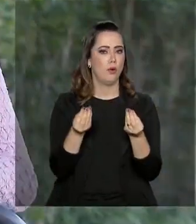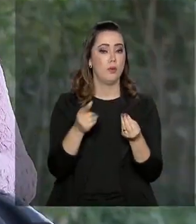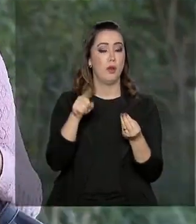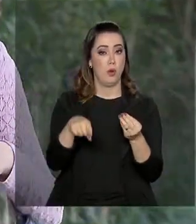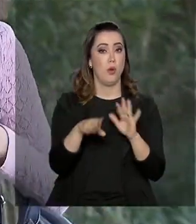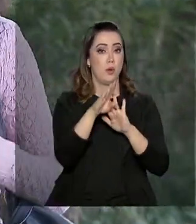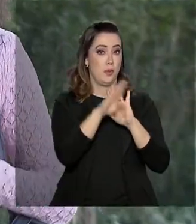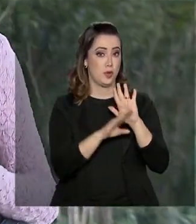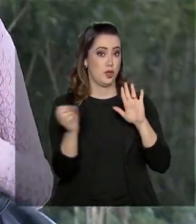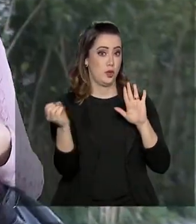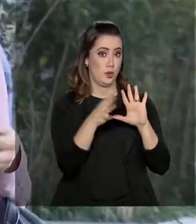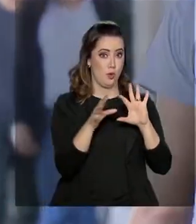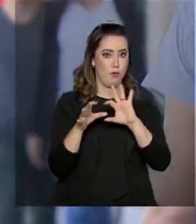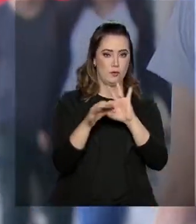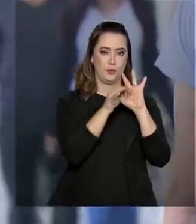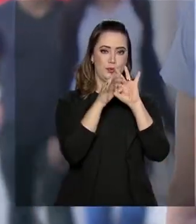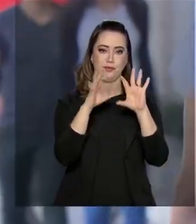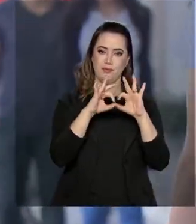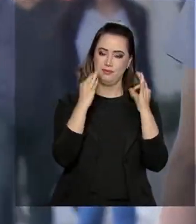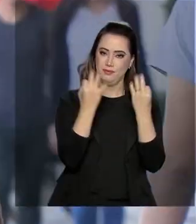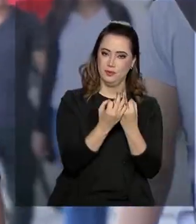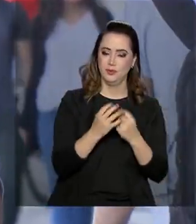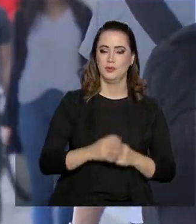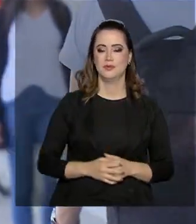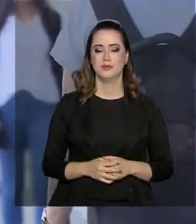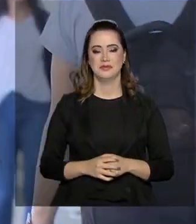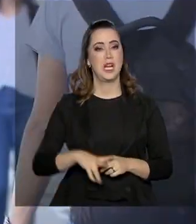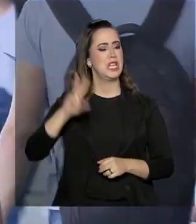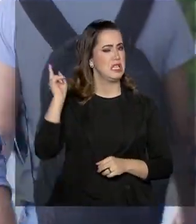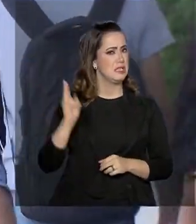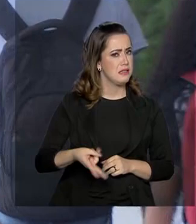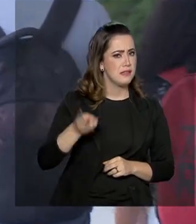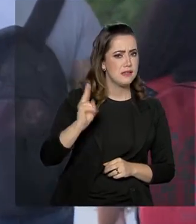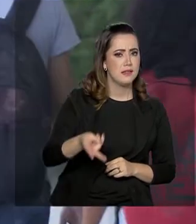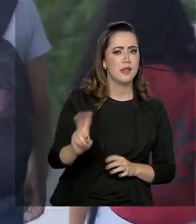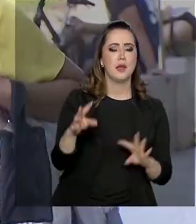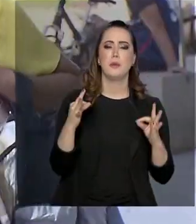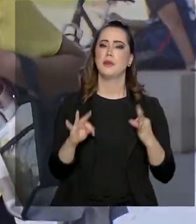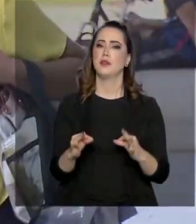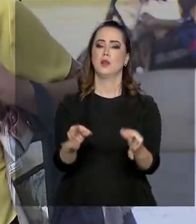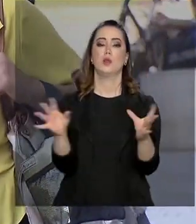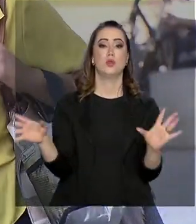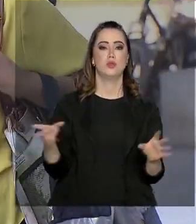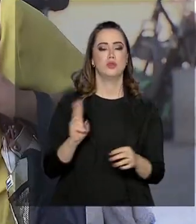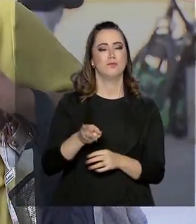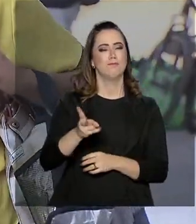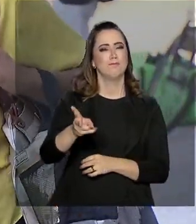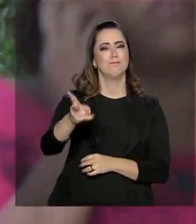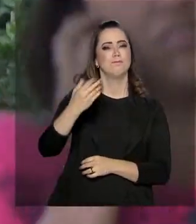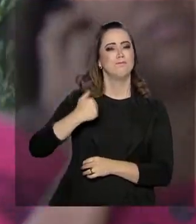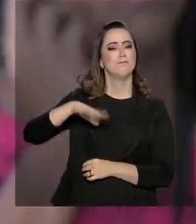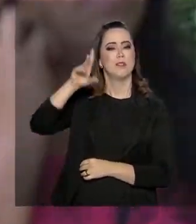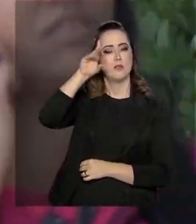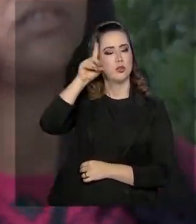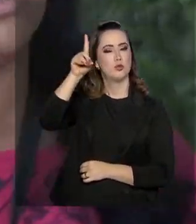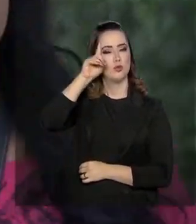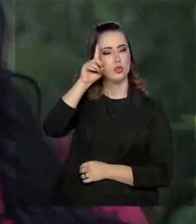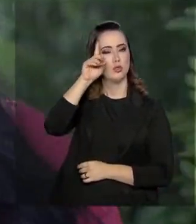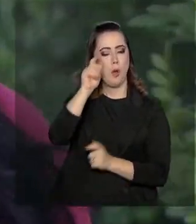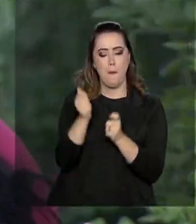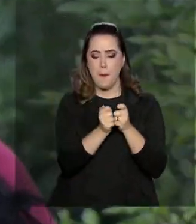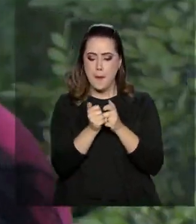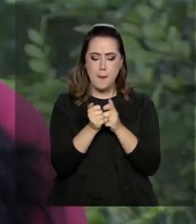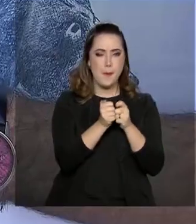Em tempos modernos, a tecnologia está presente cada vez mais no nosso dia a dia, facilitando uma